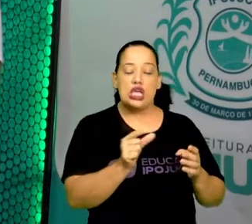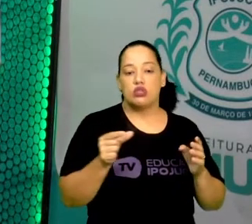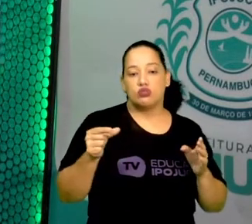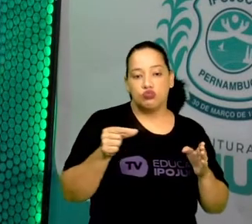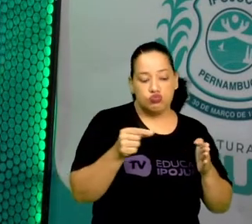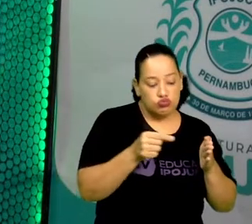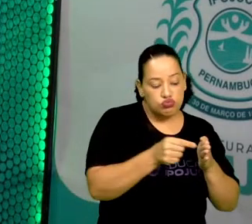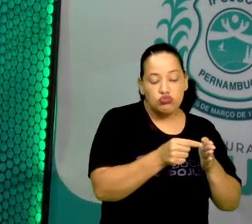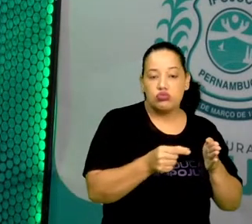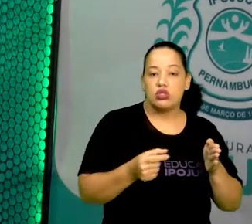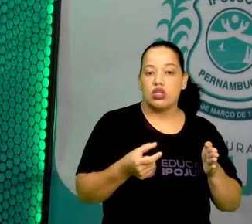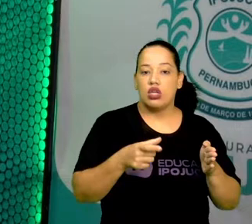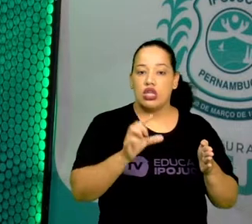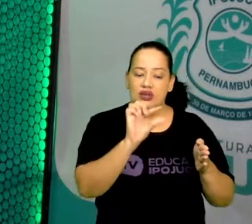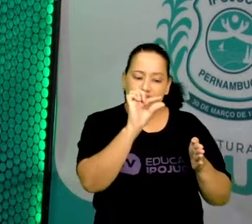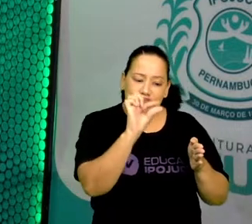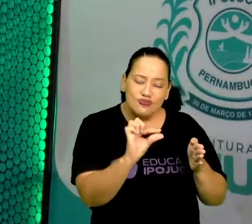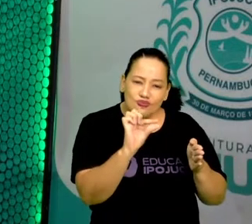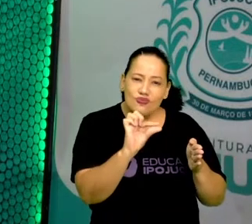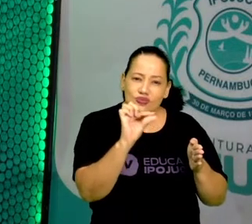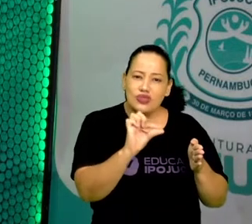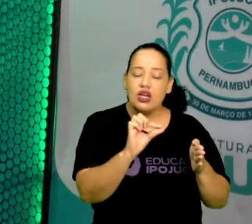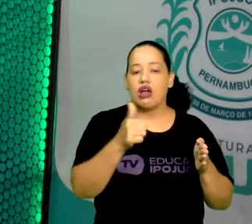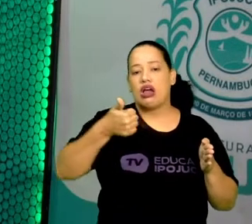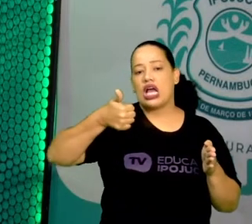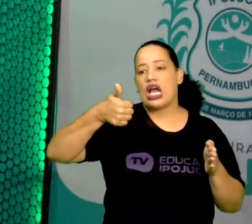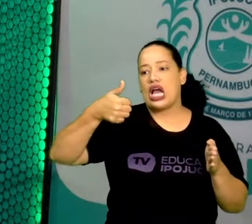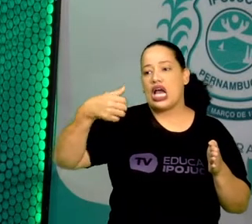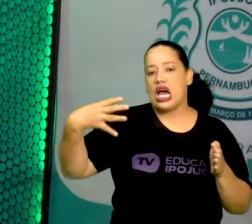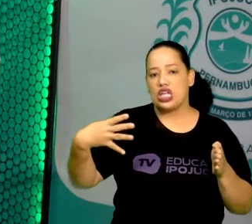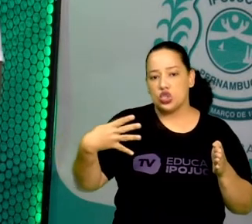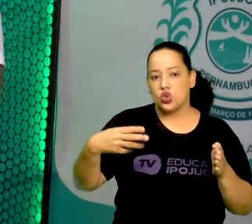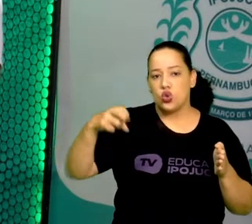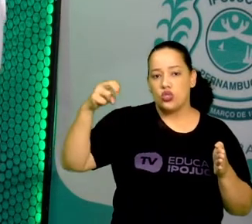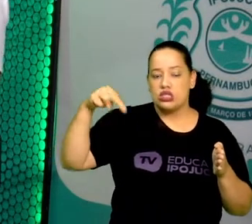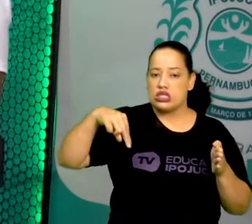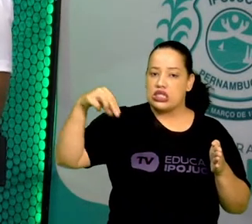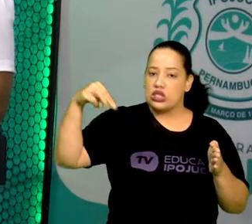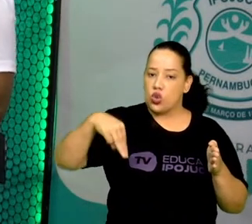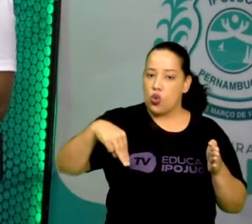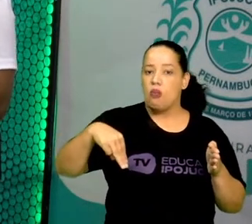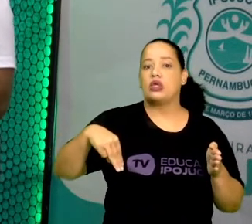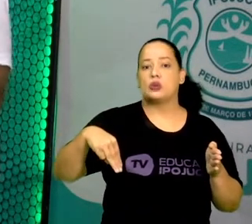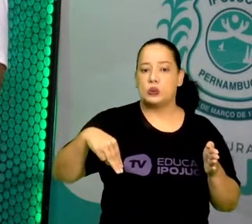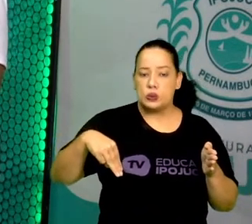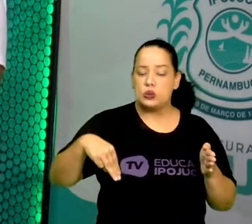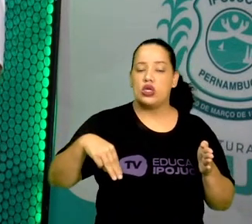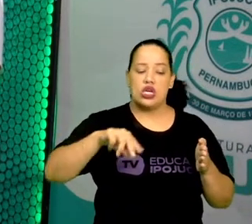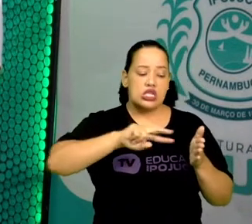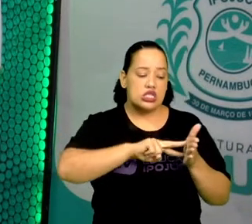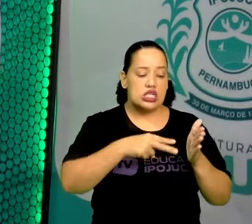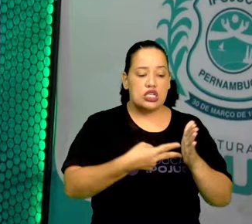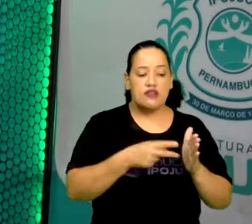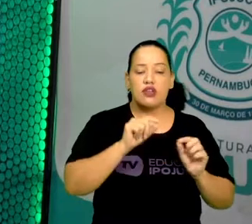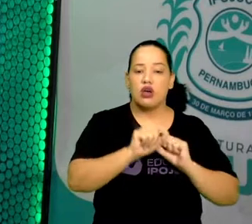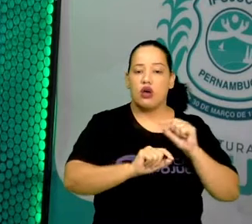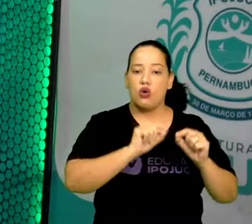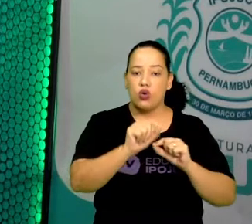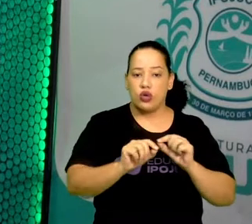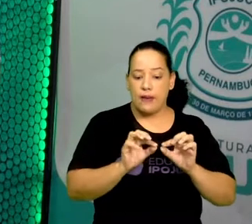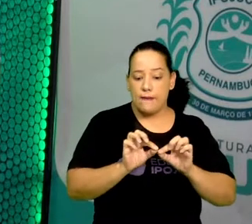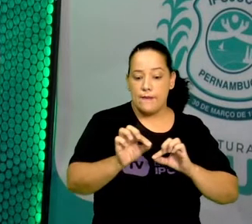14 nanômetros. O que significa isso? Significa que 14 metros